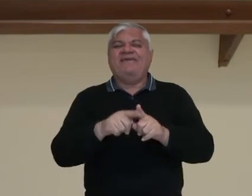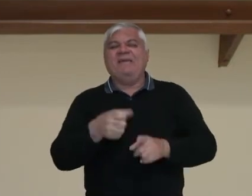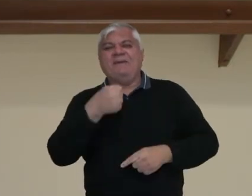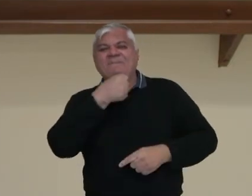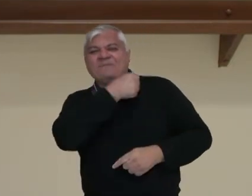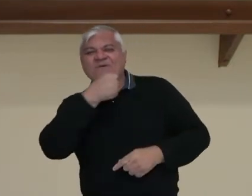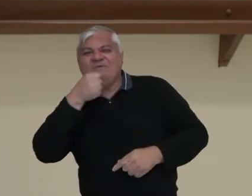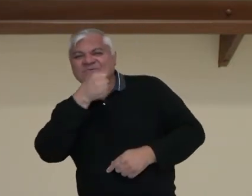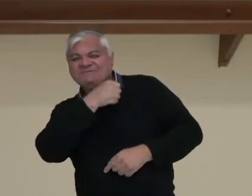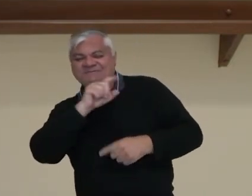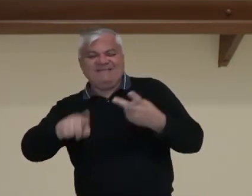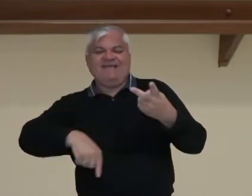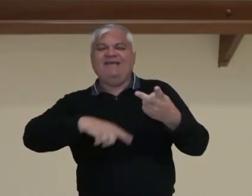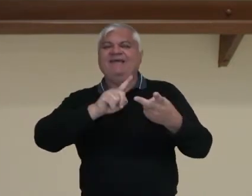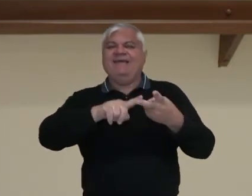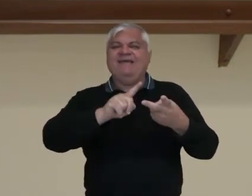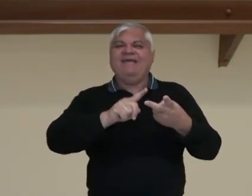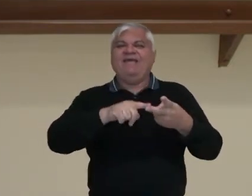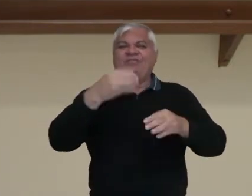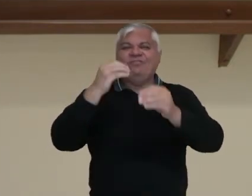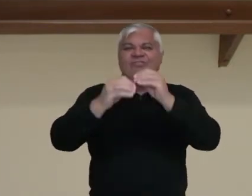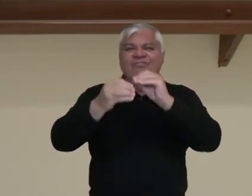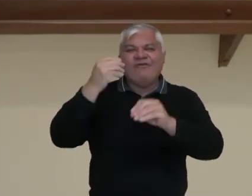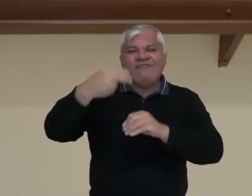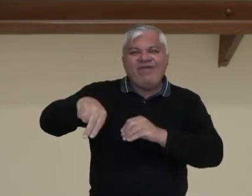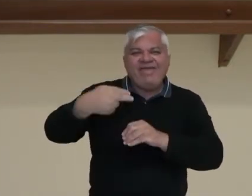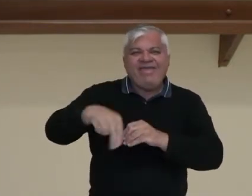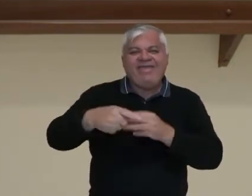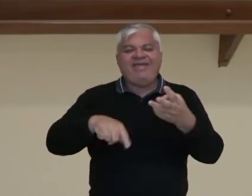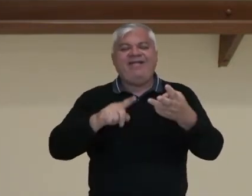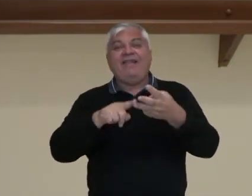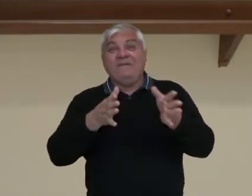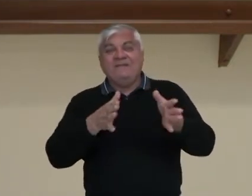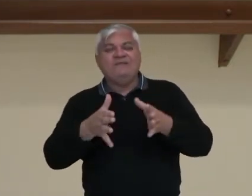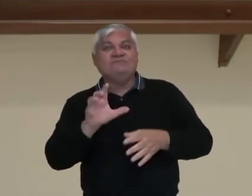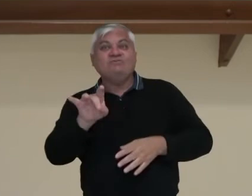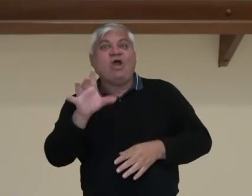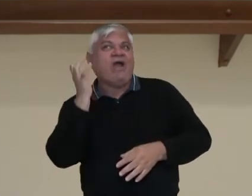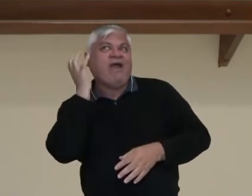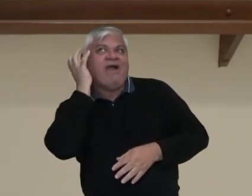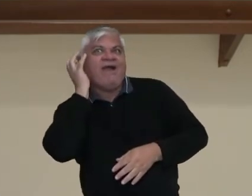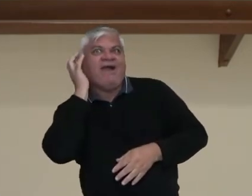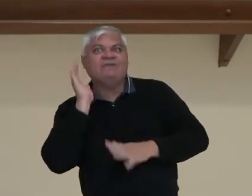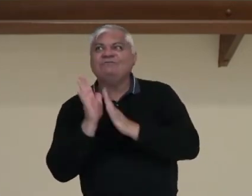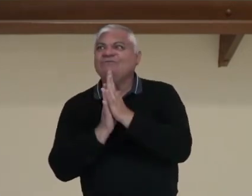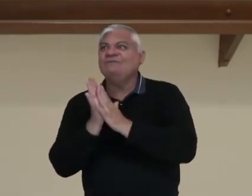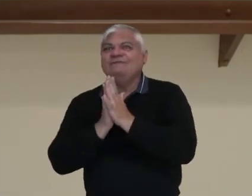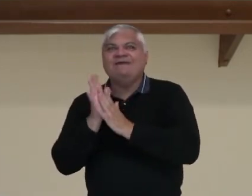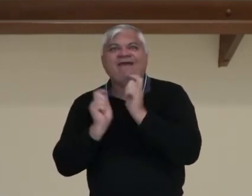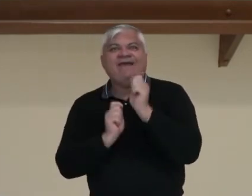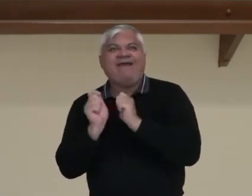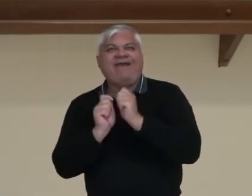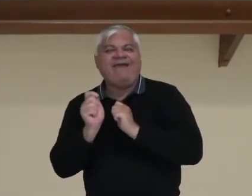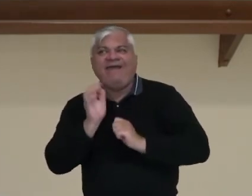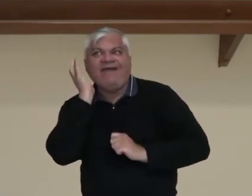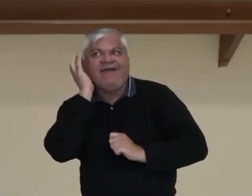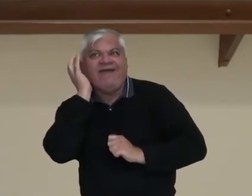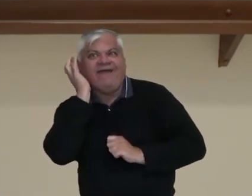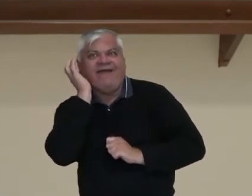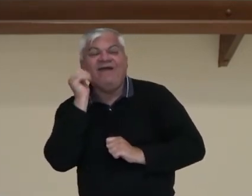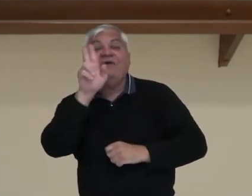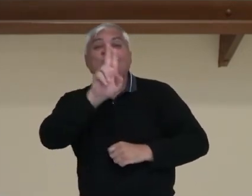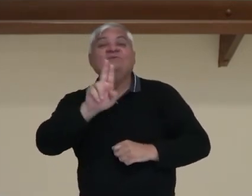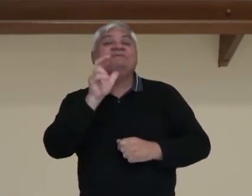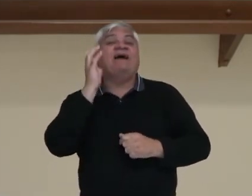ídolos da música, radionovelas nesse período. Então, as pessoas elas usavam o rádio realmente